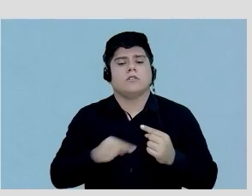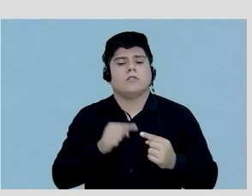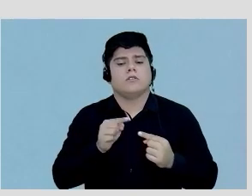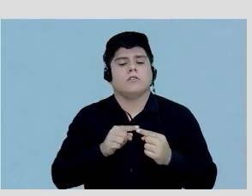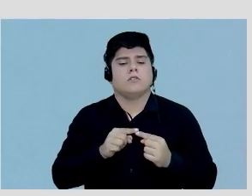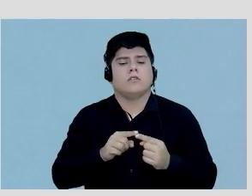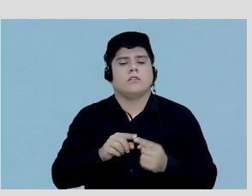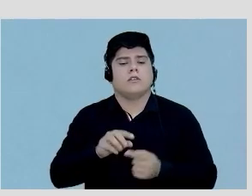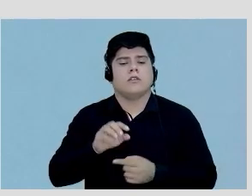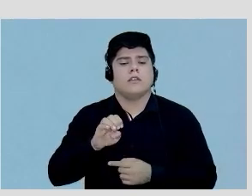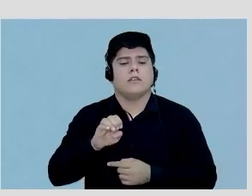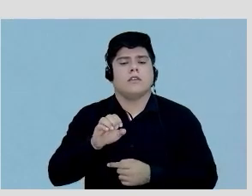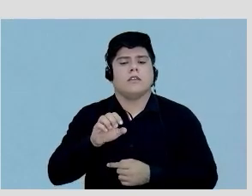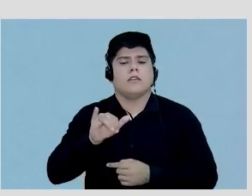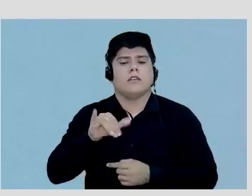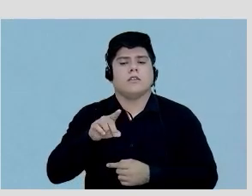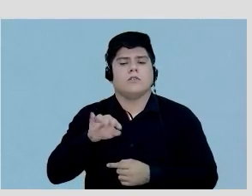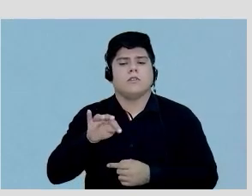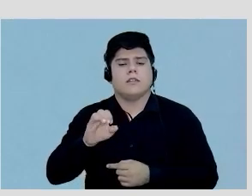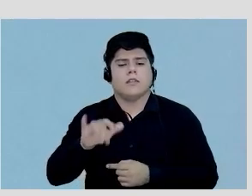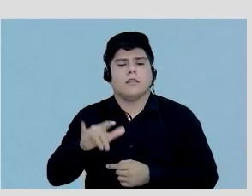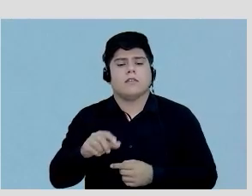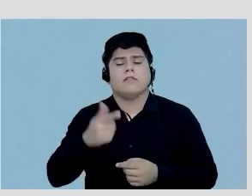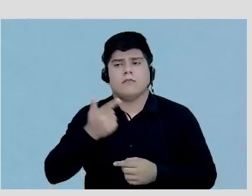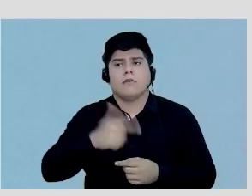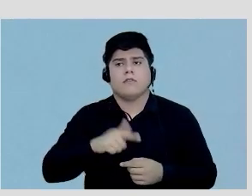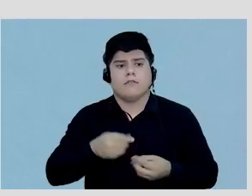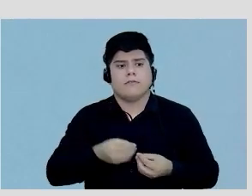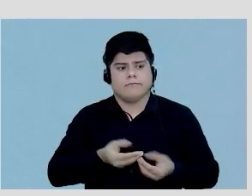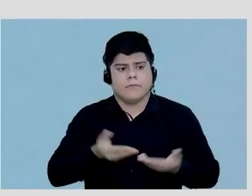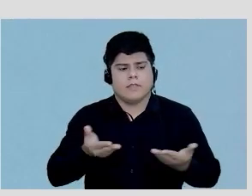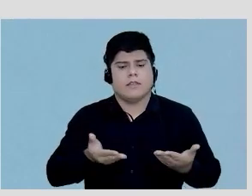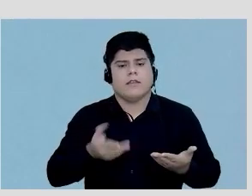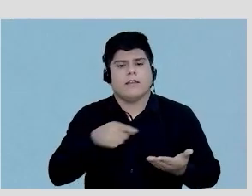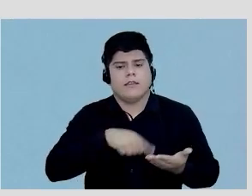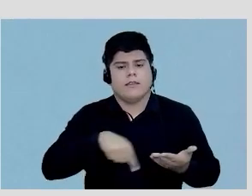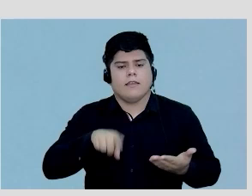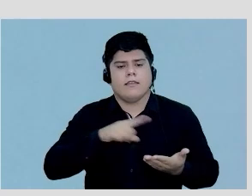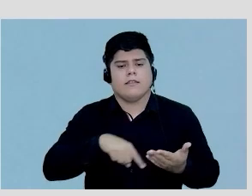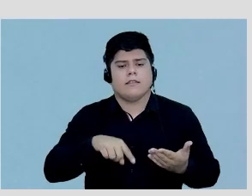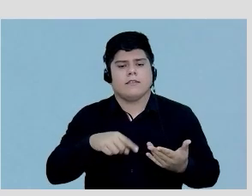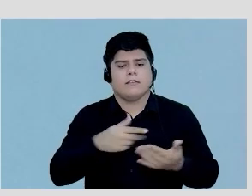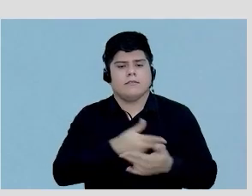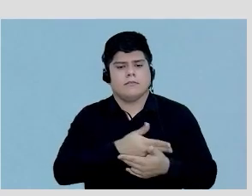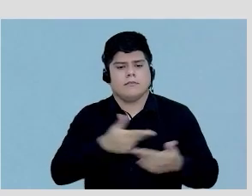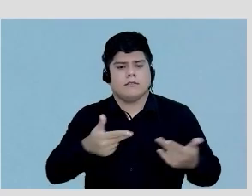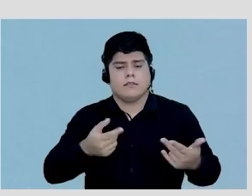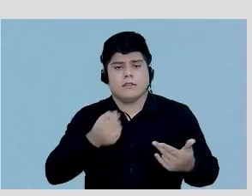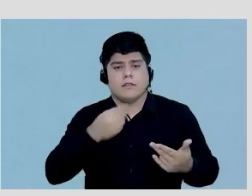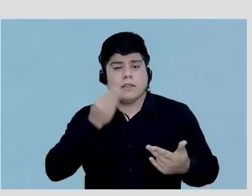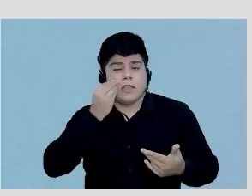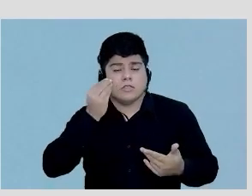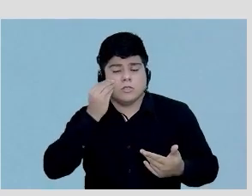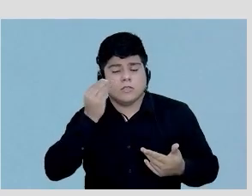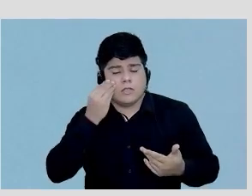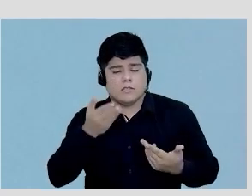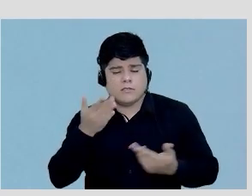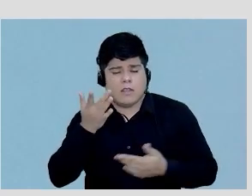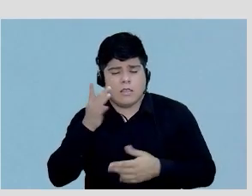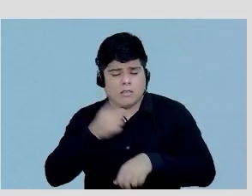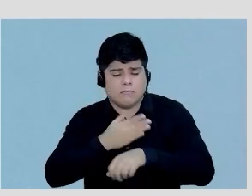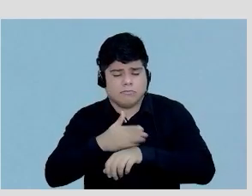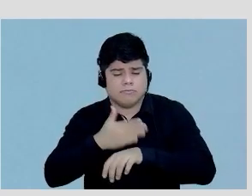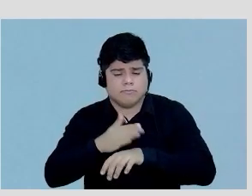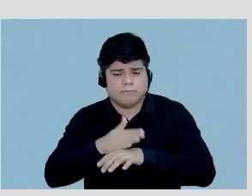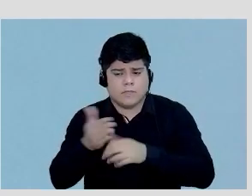endotelial então a gente vai lançar a mão cada vez mais desse armamentário clínico e vamos testar isso na prática